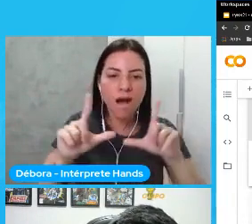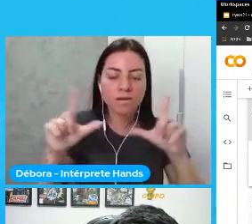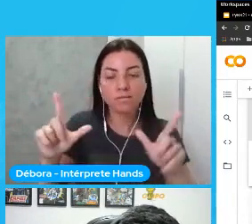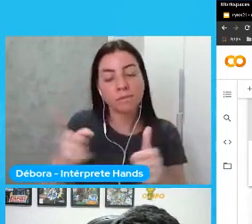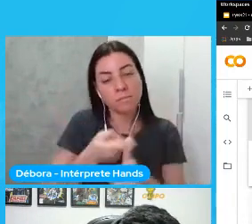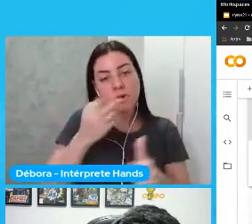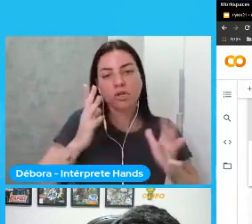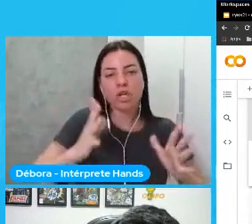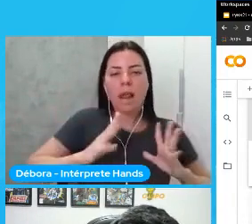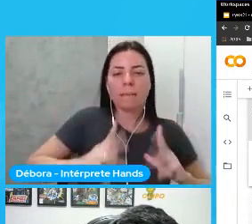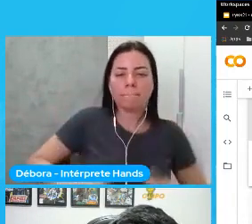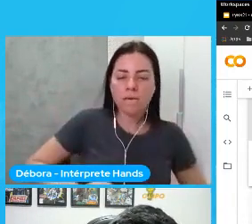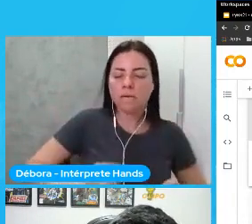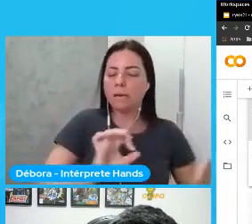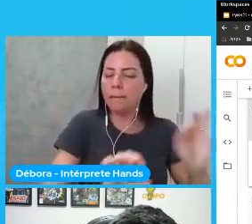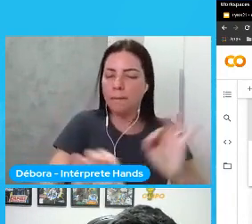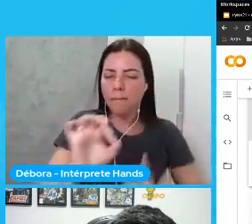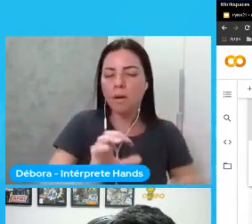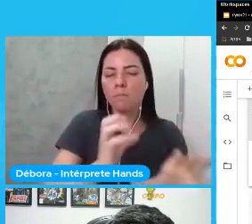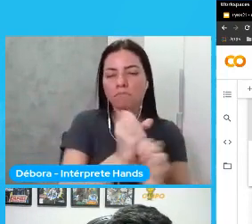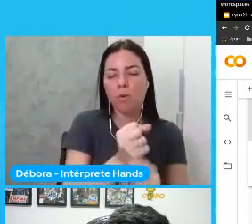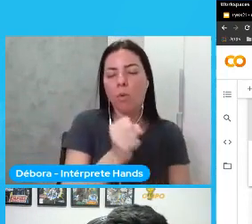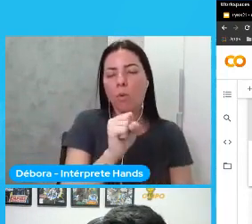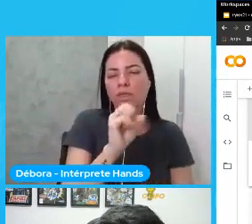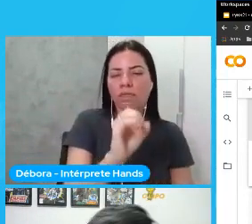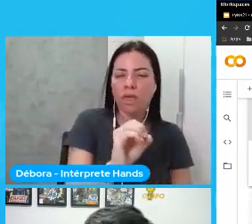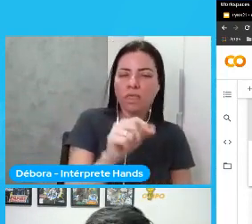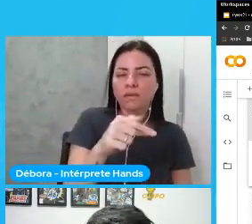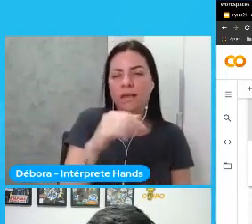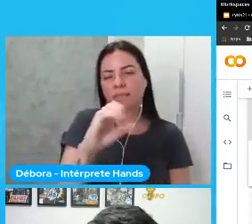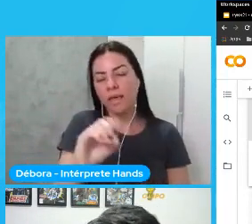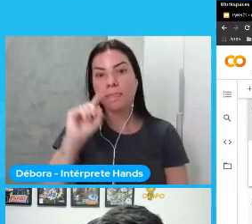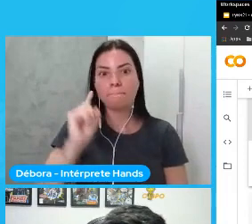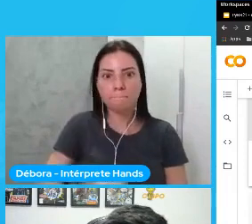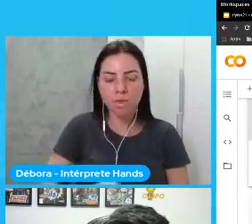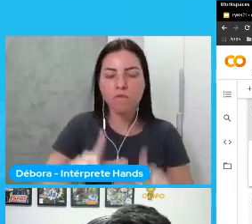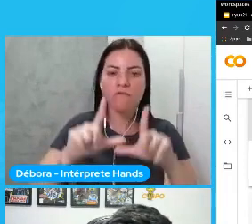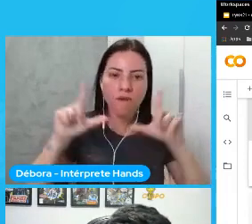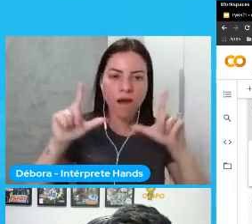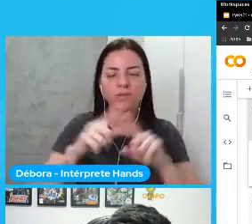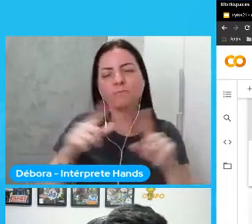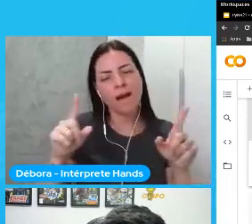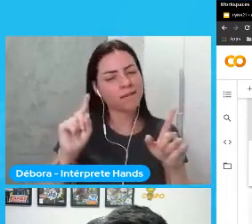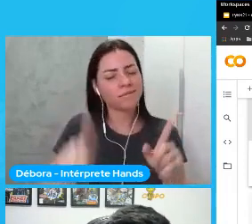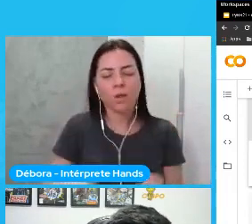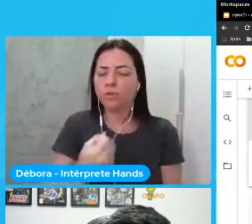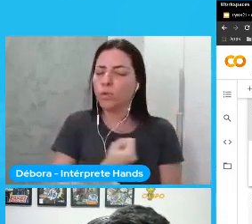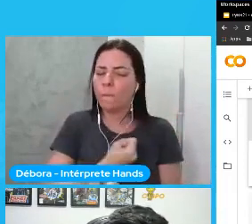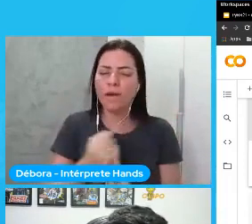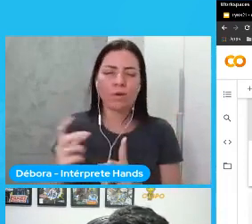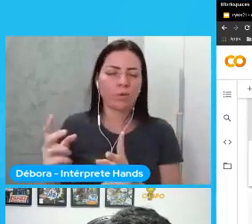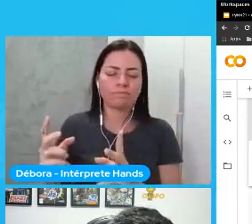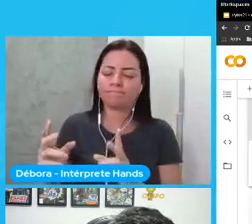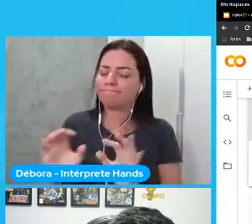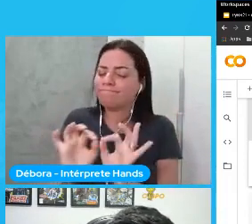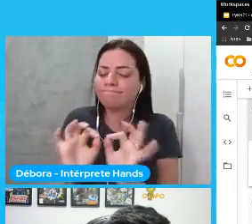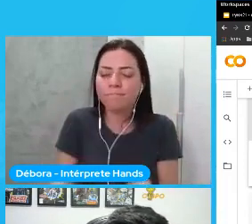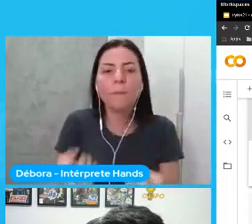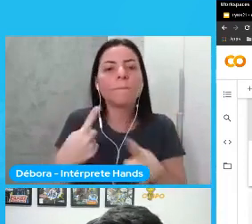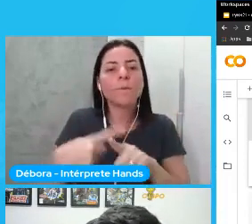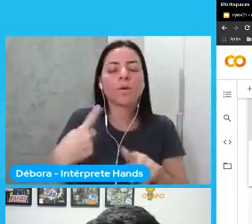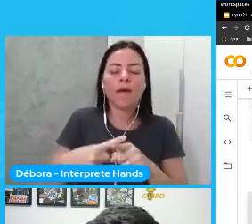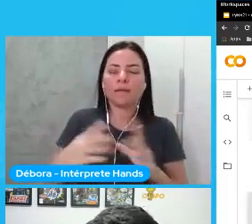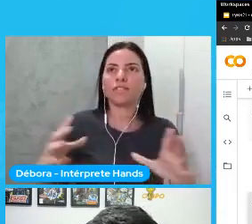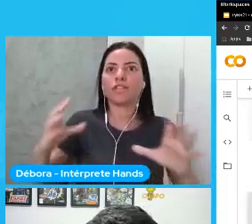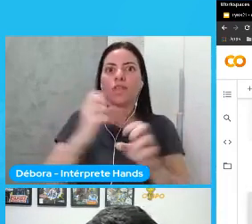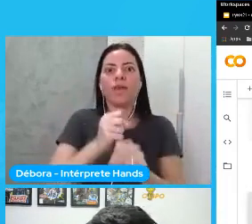ali acho que foi em 80 70 mil faces mas assim é número bem pequeno dado o número de seres humanos na Terra então